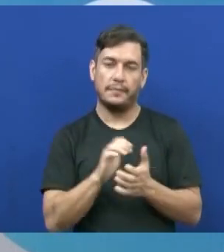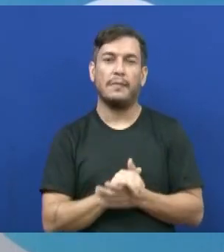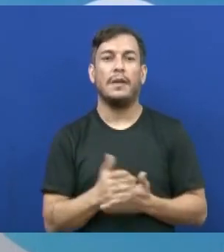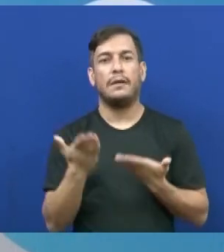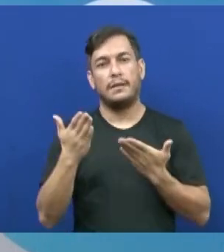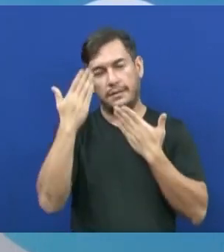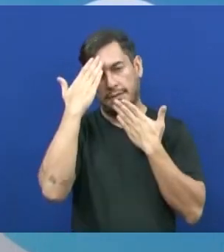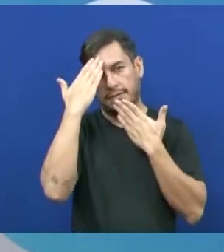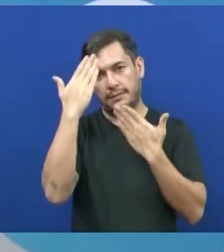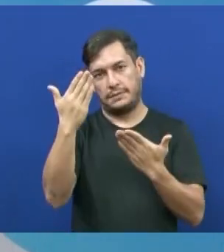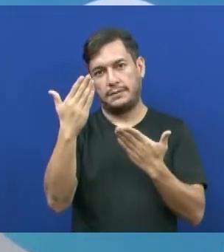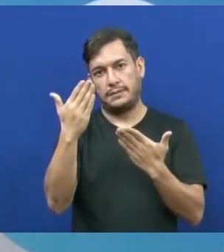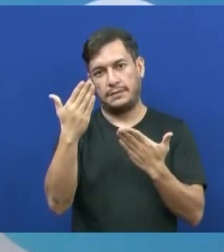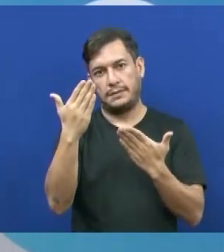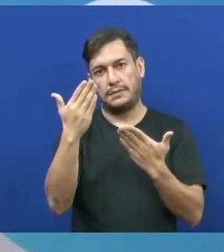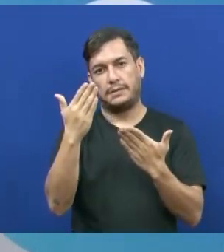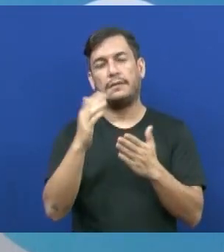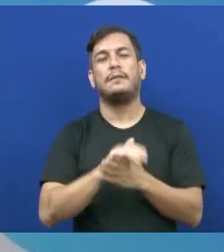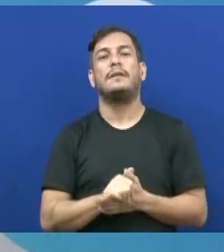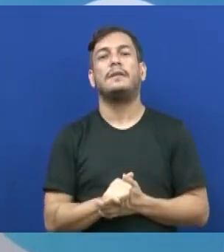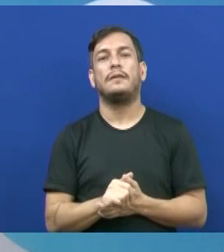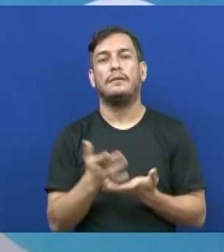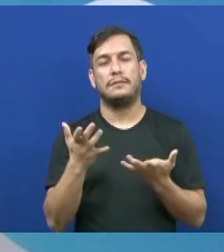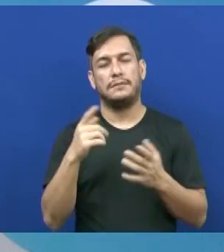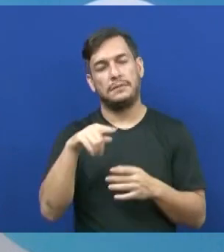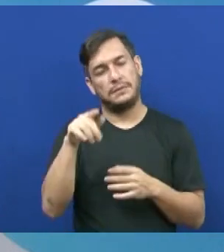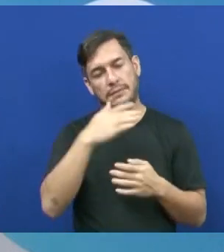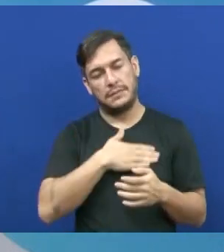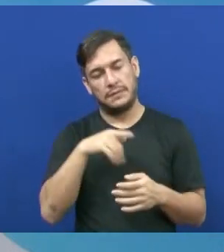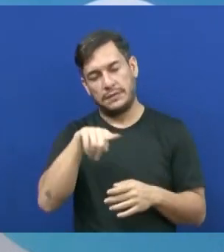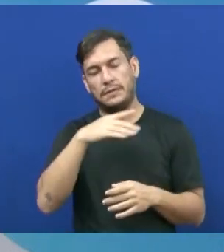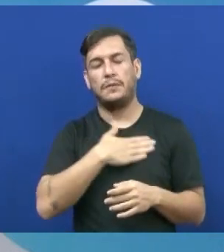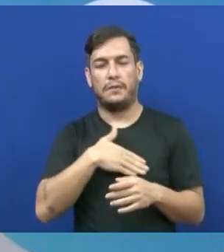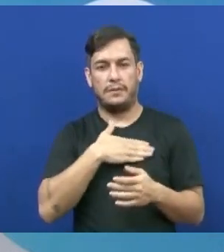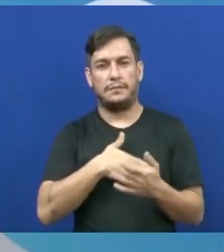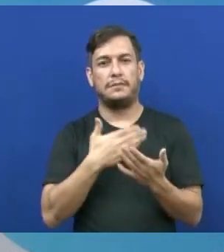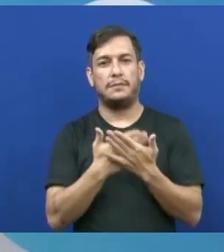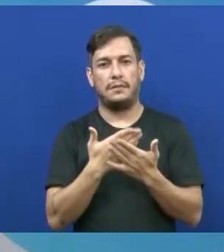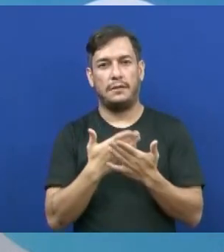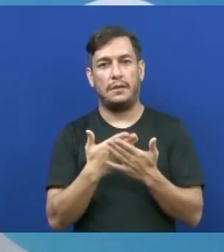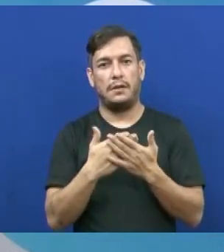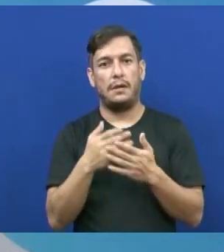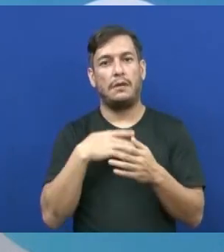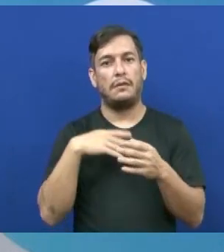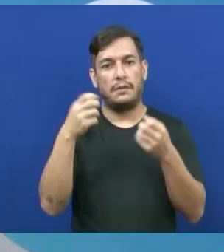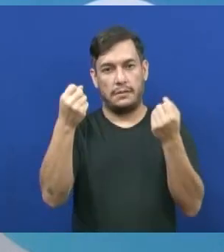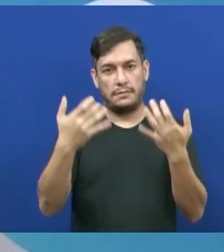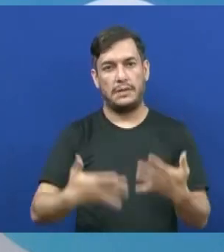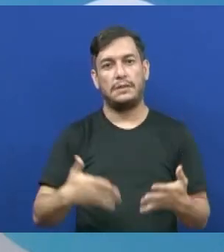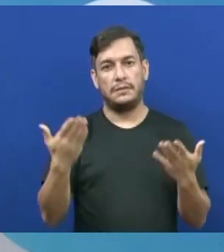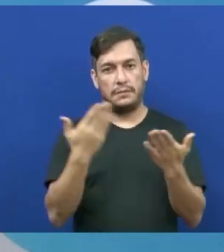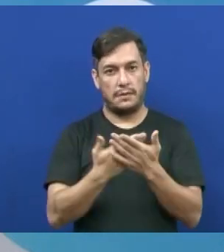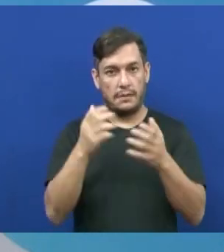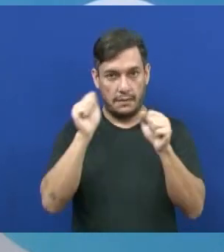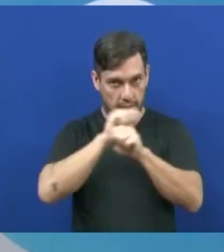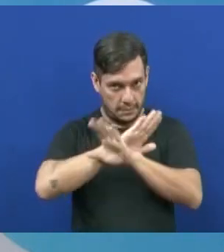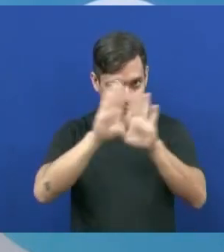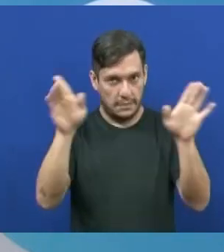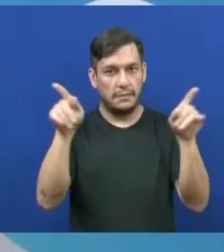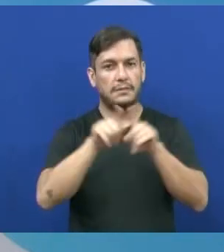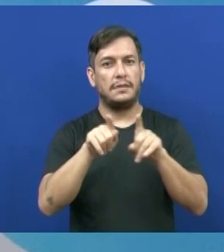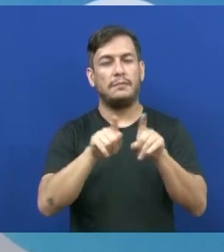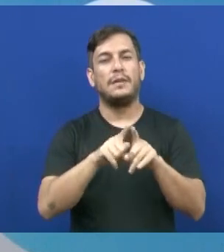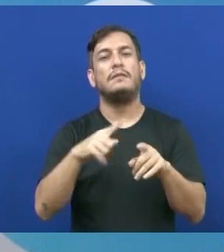queria agradecer, ficamos por aqui. Espero que você tenha gostado da aula, espero que tenha ficado claro o que seria o estrangeirismo. E não